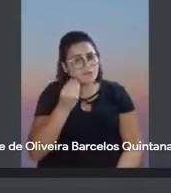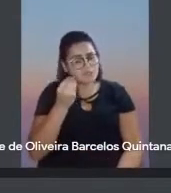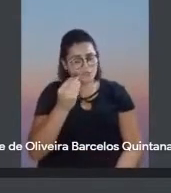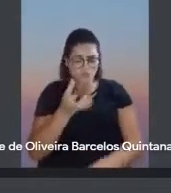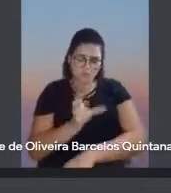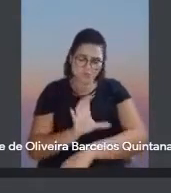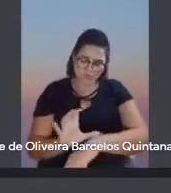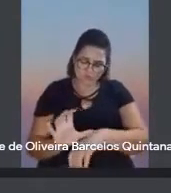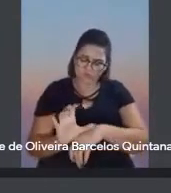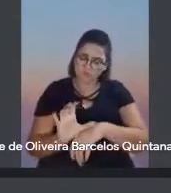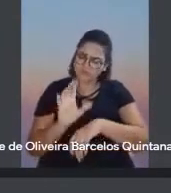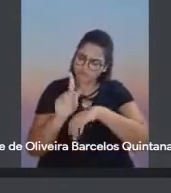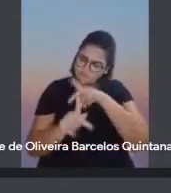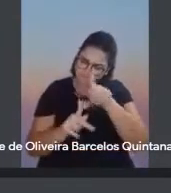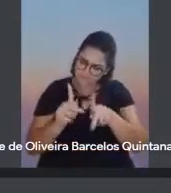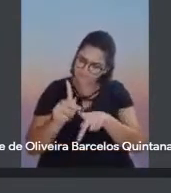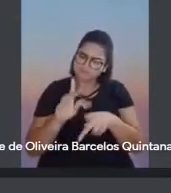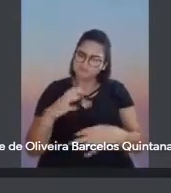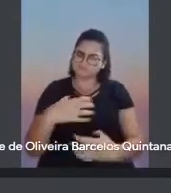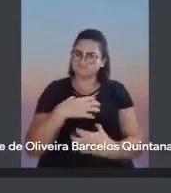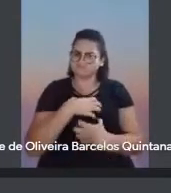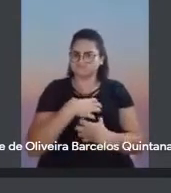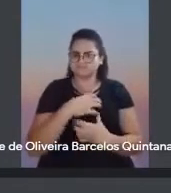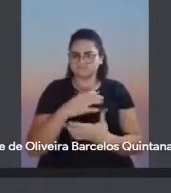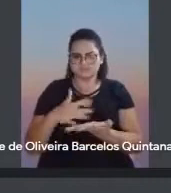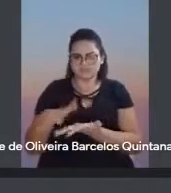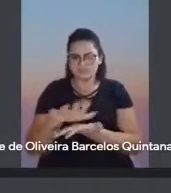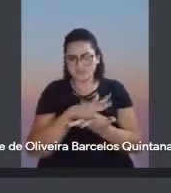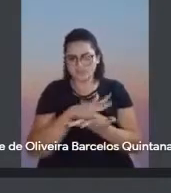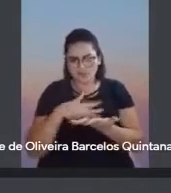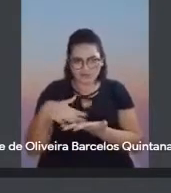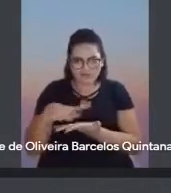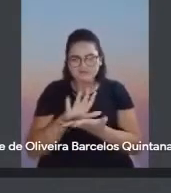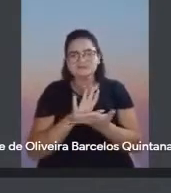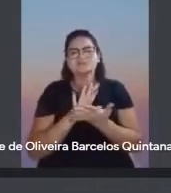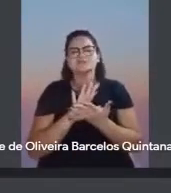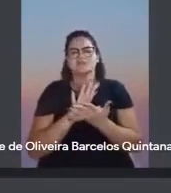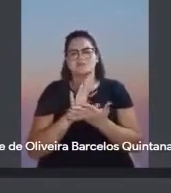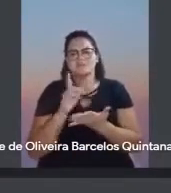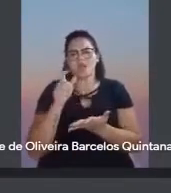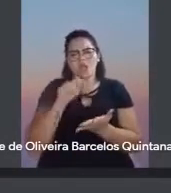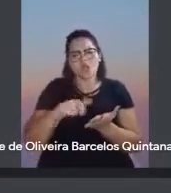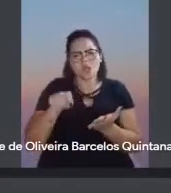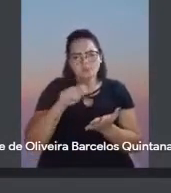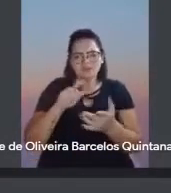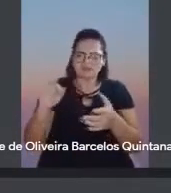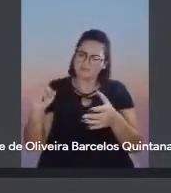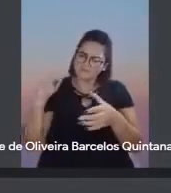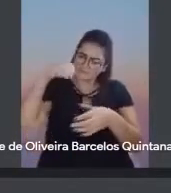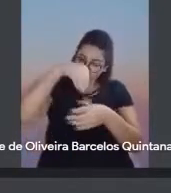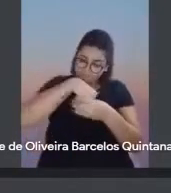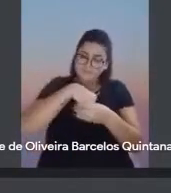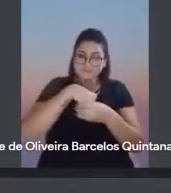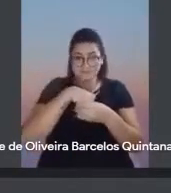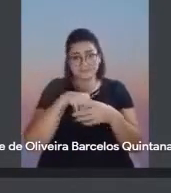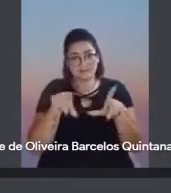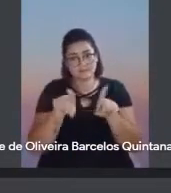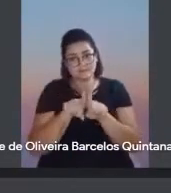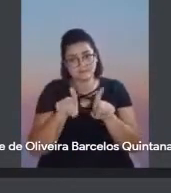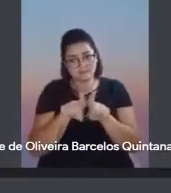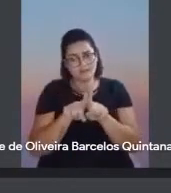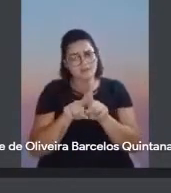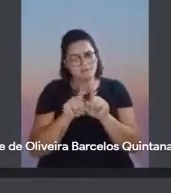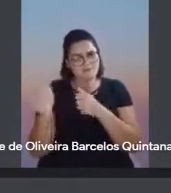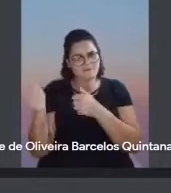raiz, na escola de samba-encima da hora, como compositor, como integrante. A gente vai falar um pouquinho mais dele ainda hoje. Pode